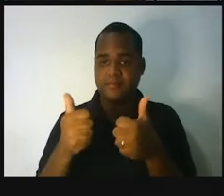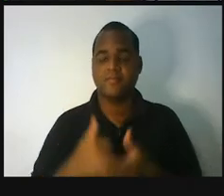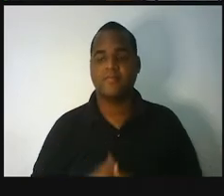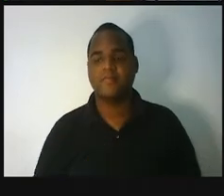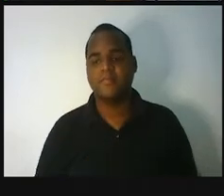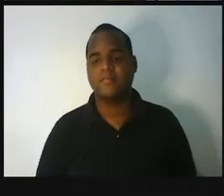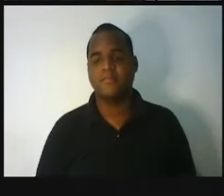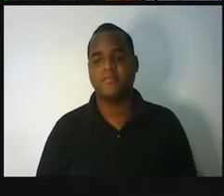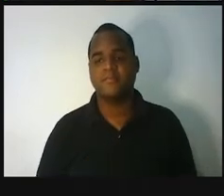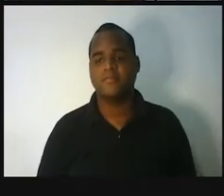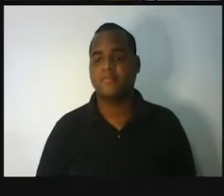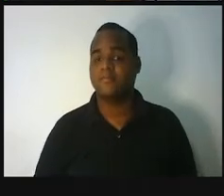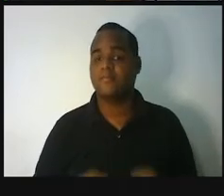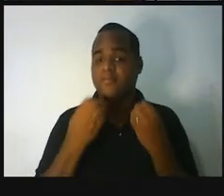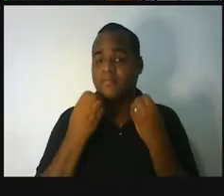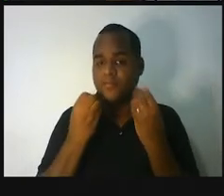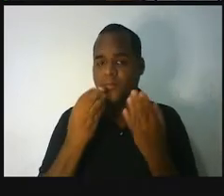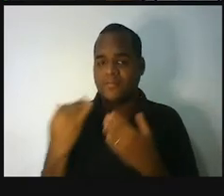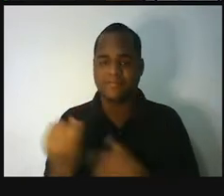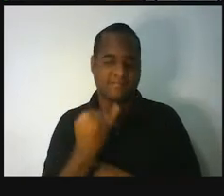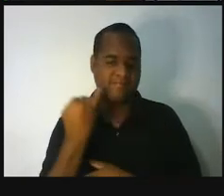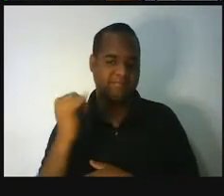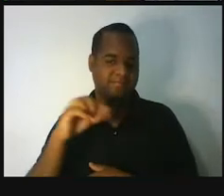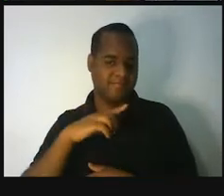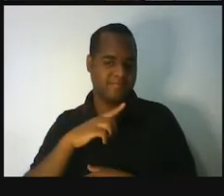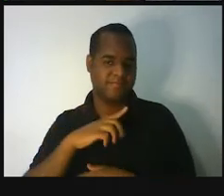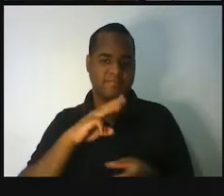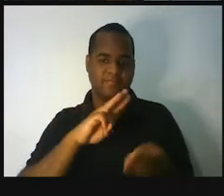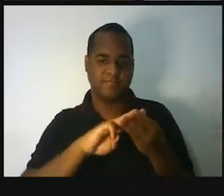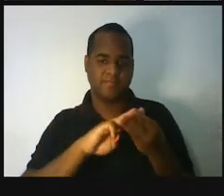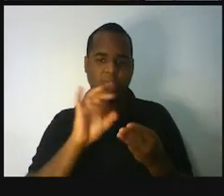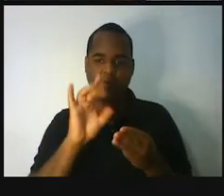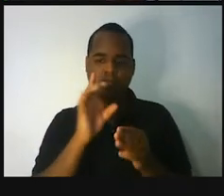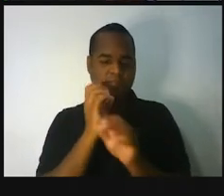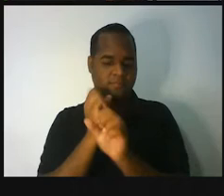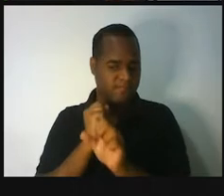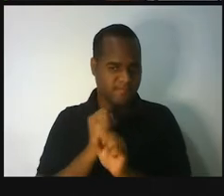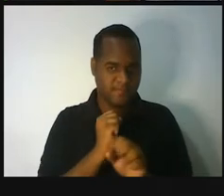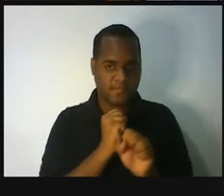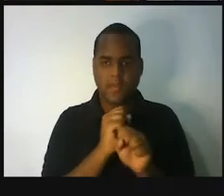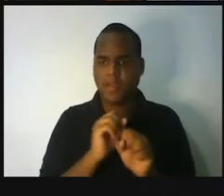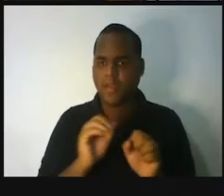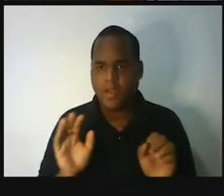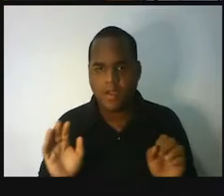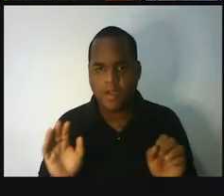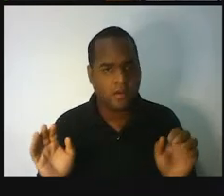Bom, uma coisa interessante é que a matemática não é só cálculos. Ah!